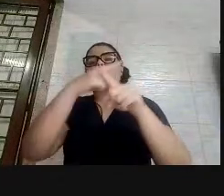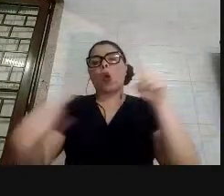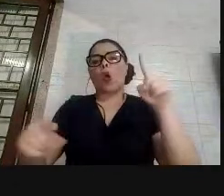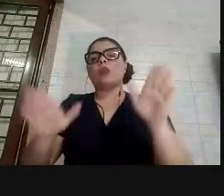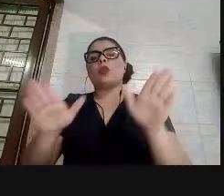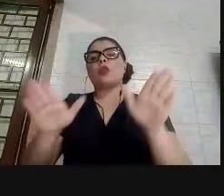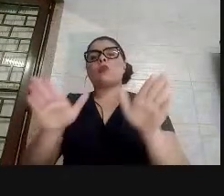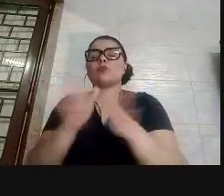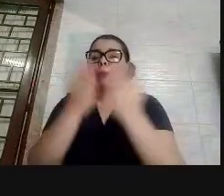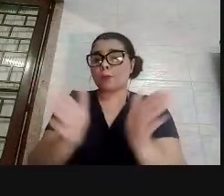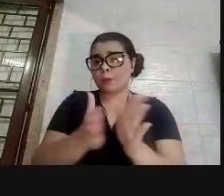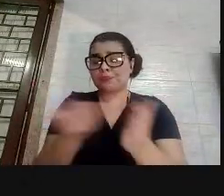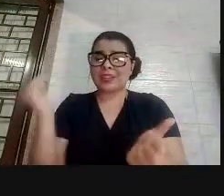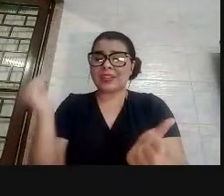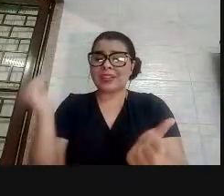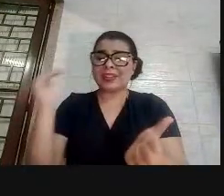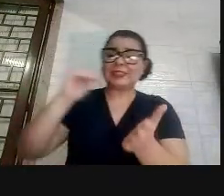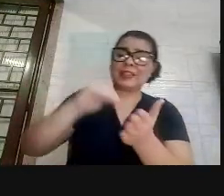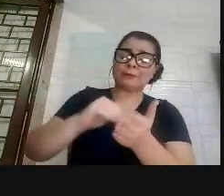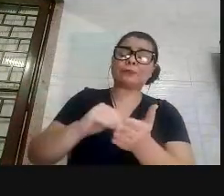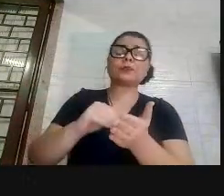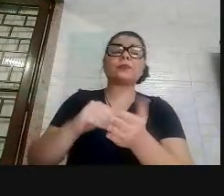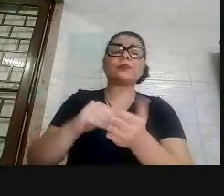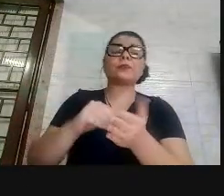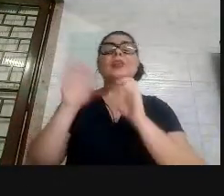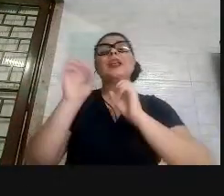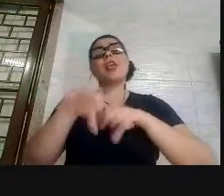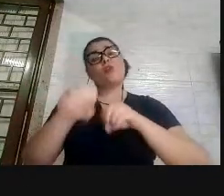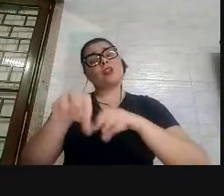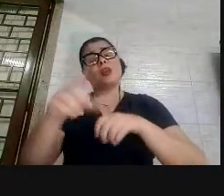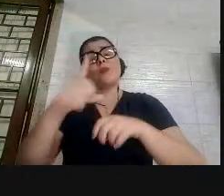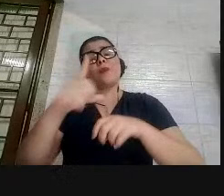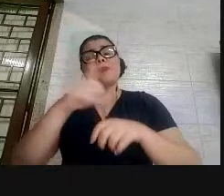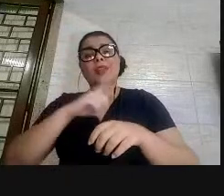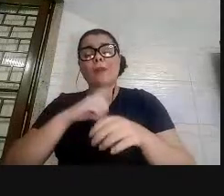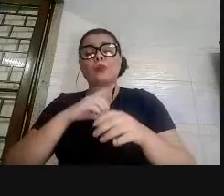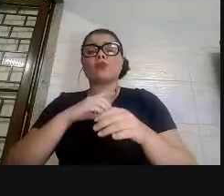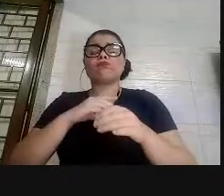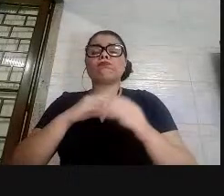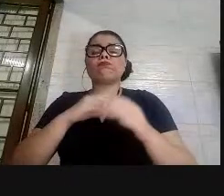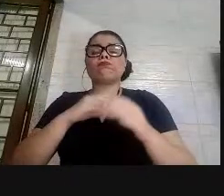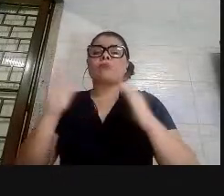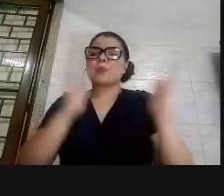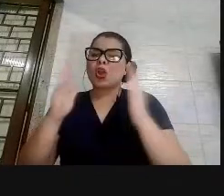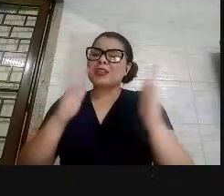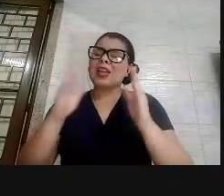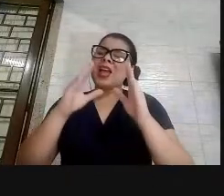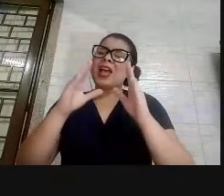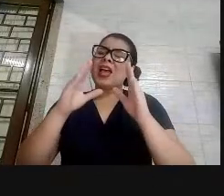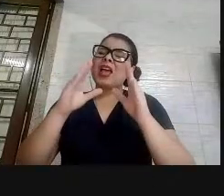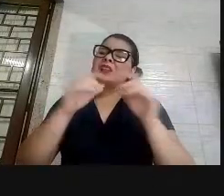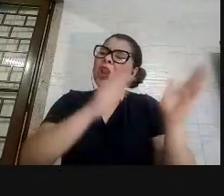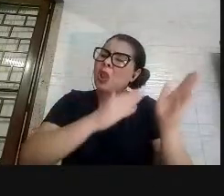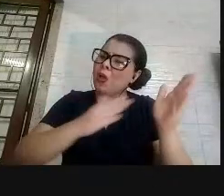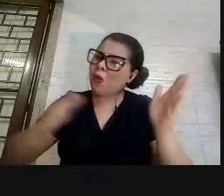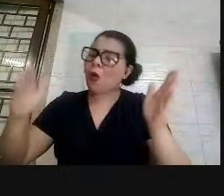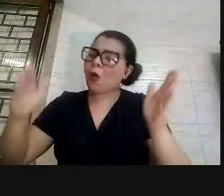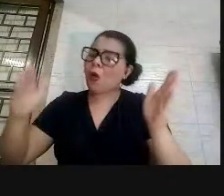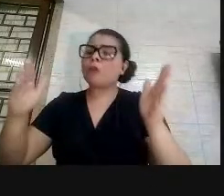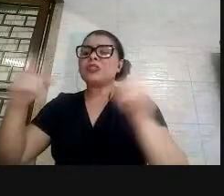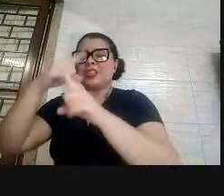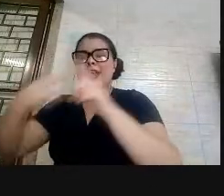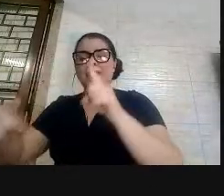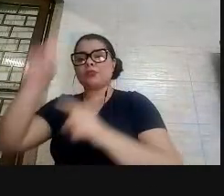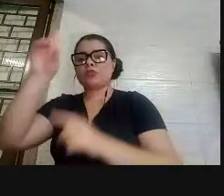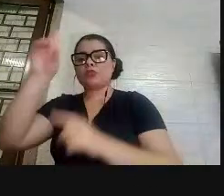Por fim, na educação, nós temos um processo longo de negação de direitos. Resta dizer que só no